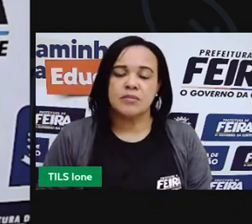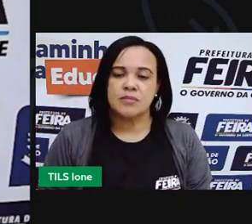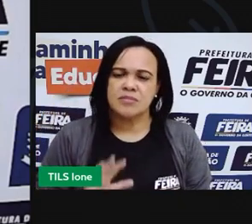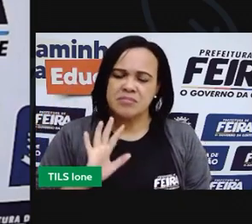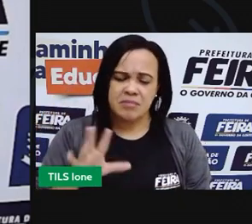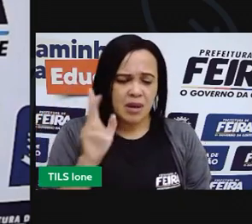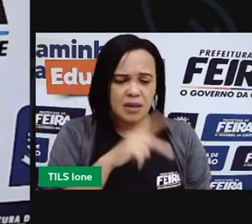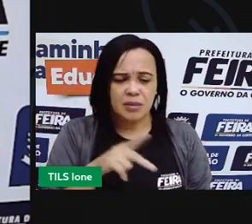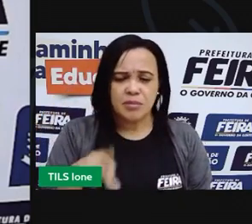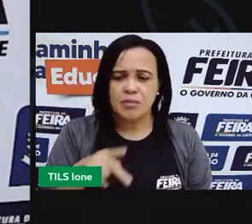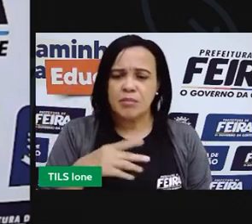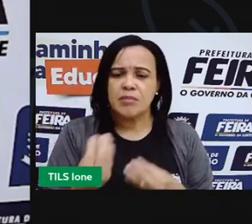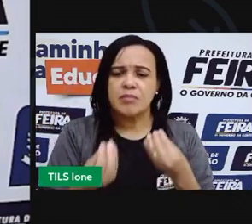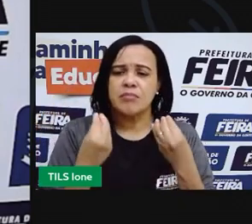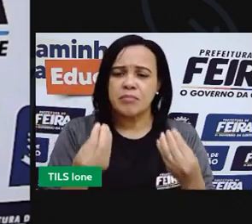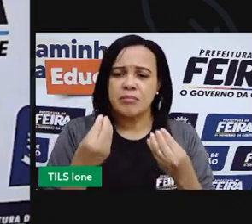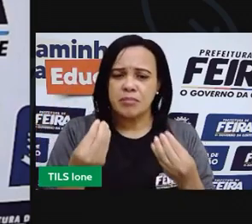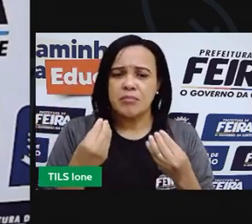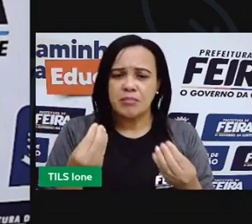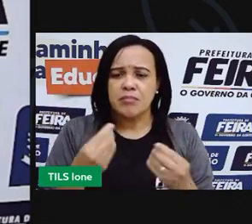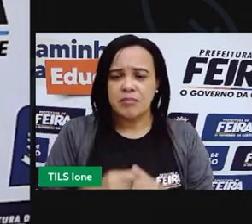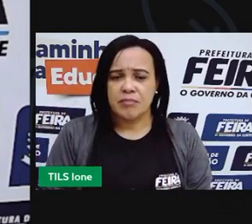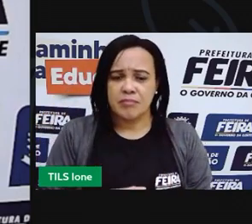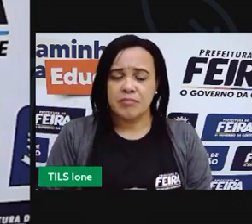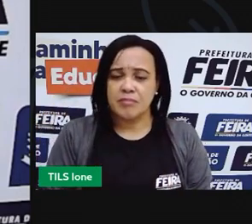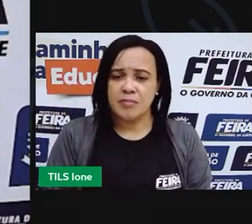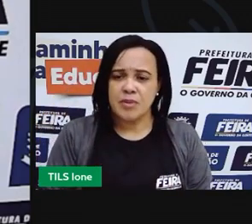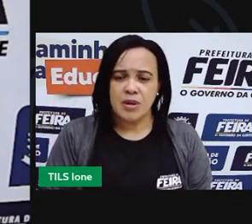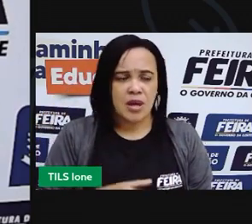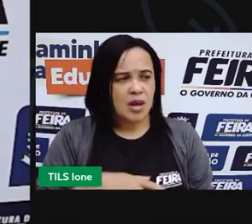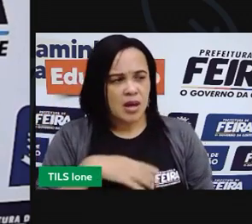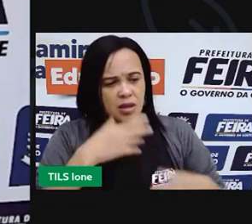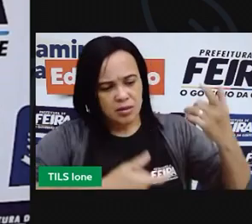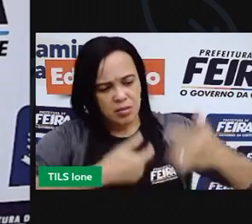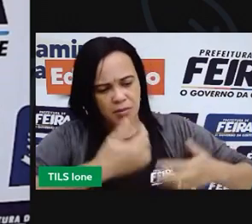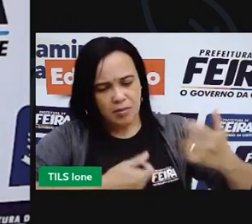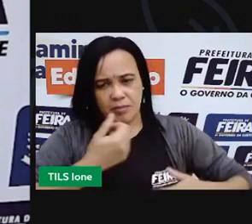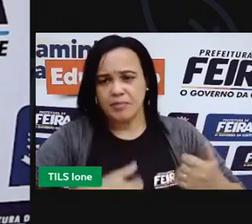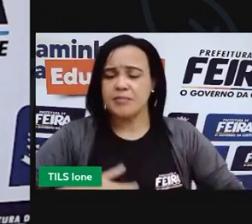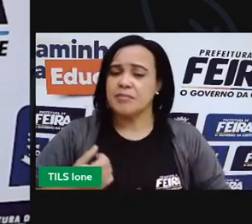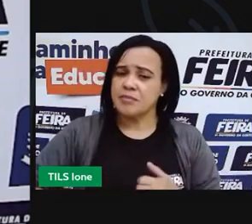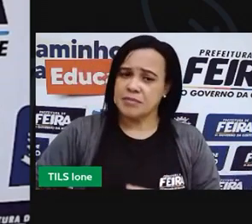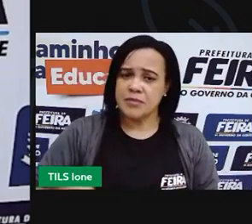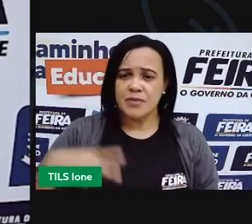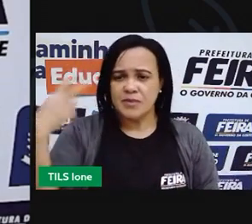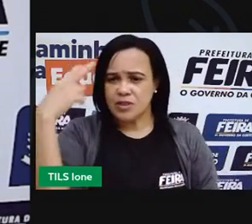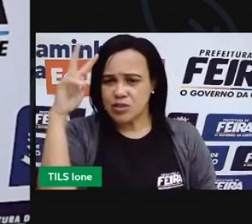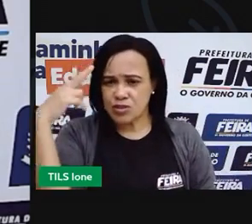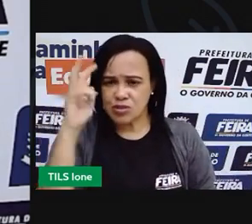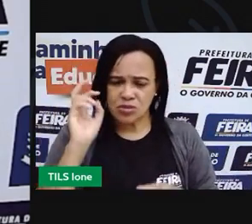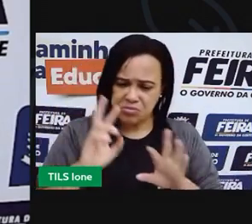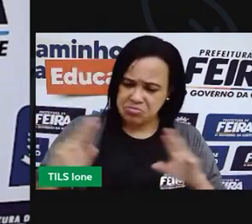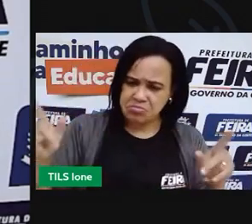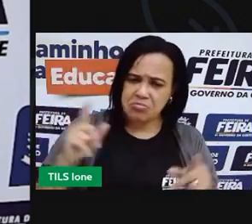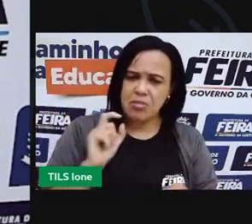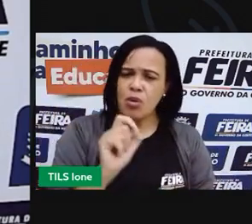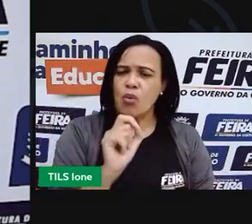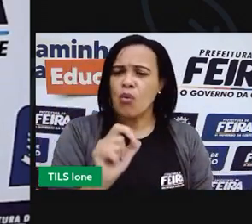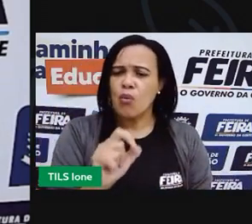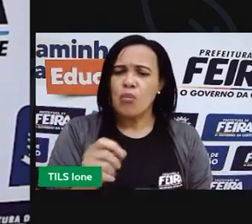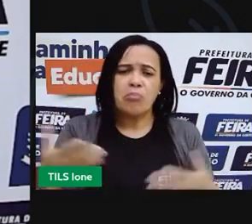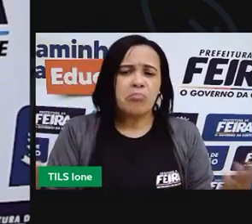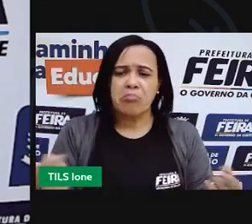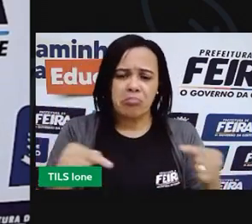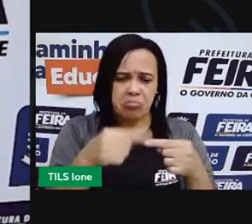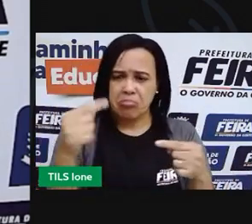cela, como é que a senhora vai contar uma história com esses objetos tão diferentes que não tem nada a ver com a história? Calma